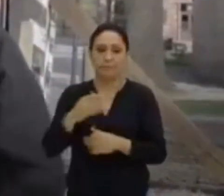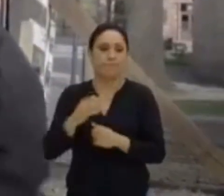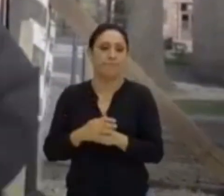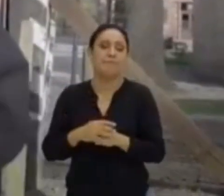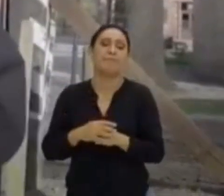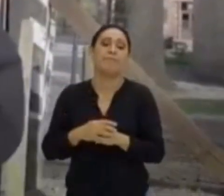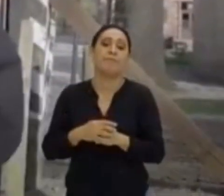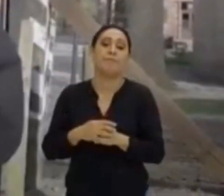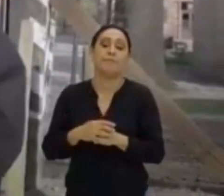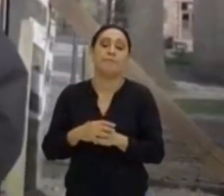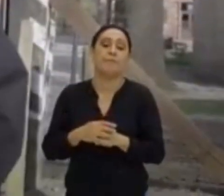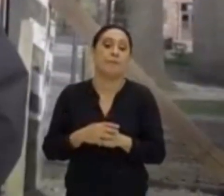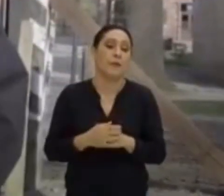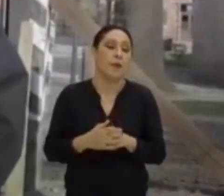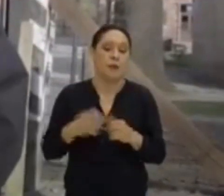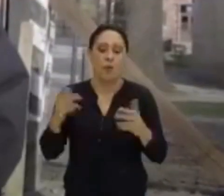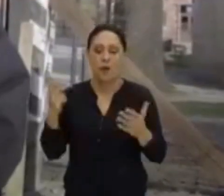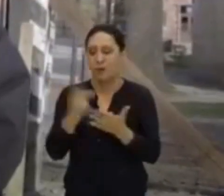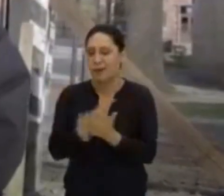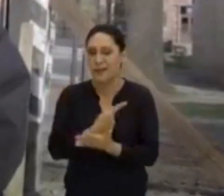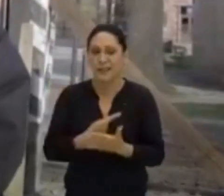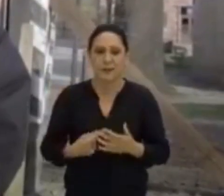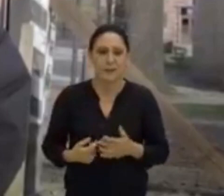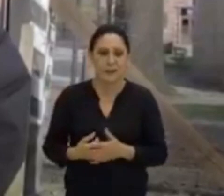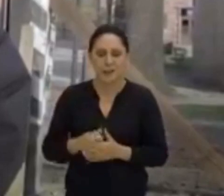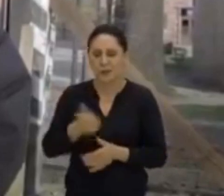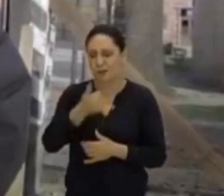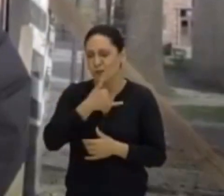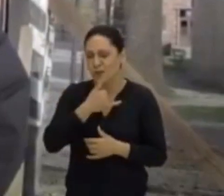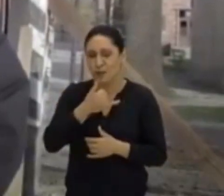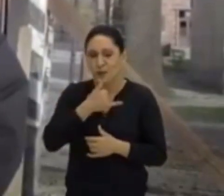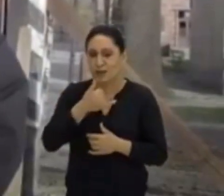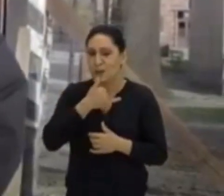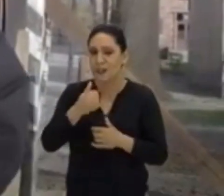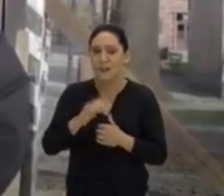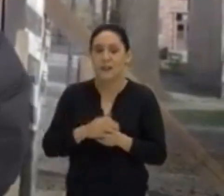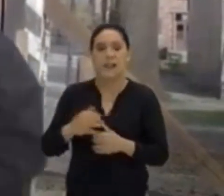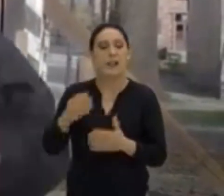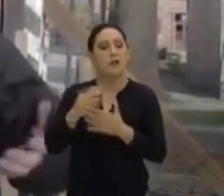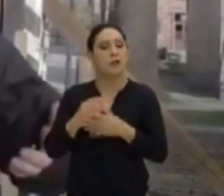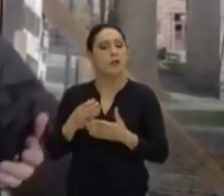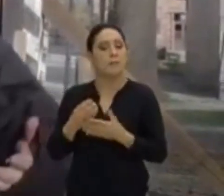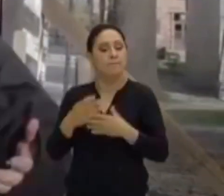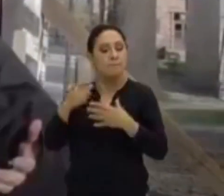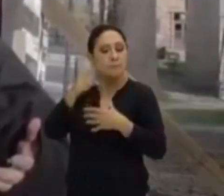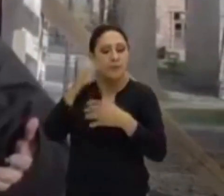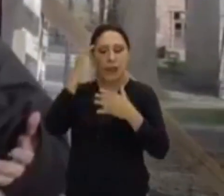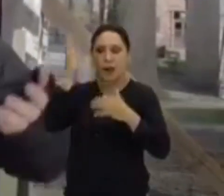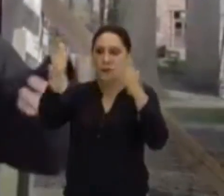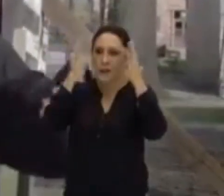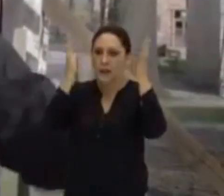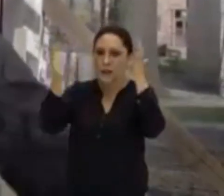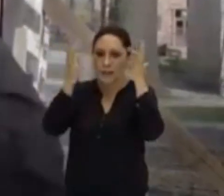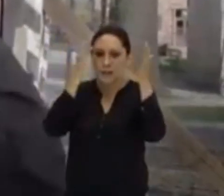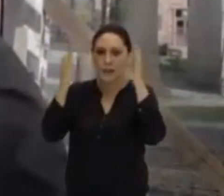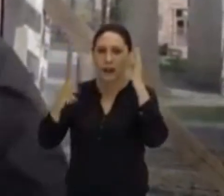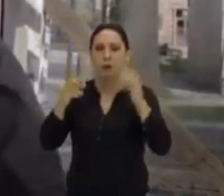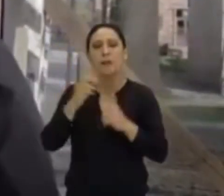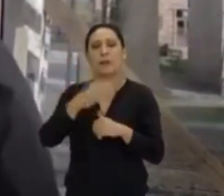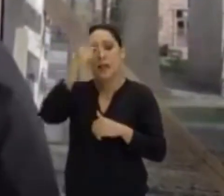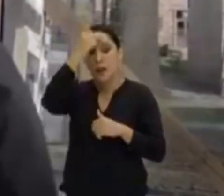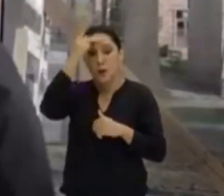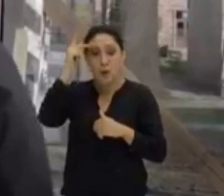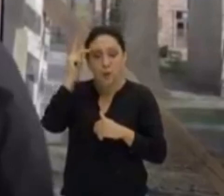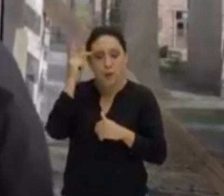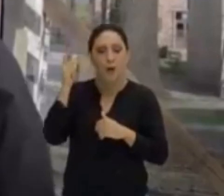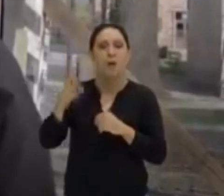ele vai ser um episódio que a gente espera que convide a reflexão, para que as pessoas entendam